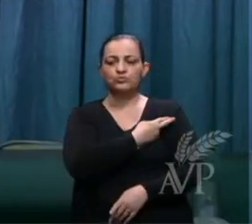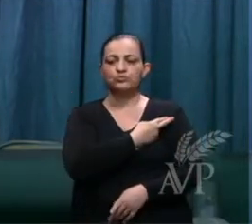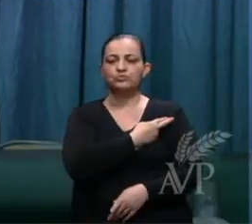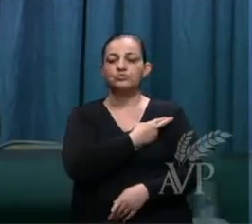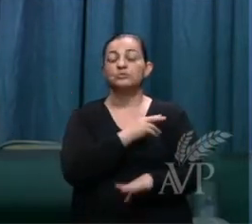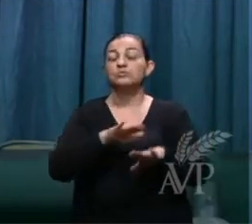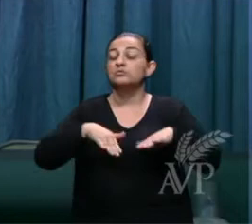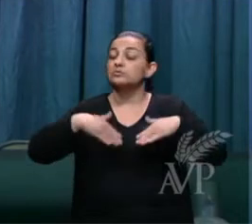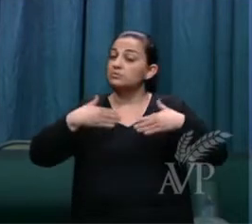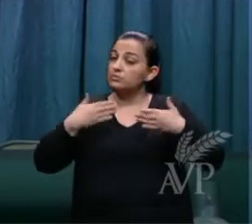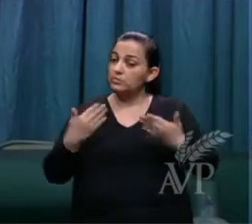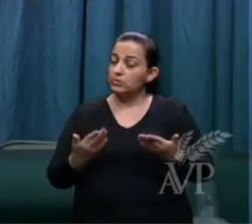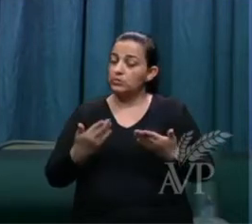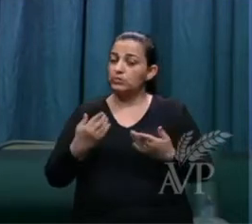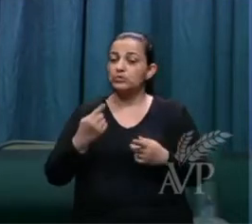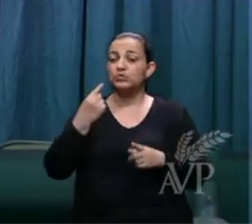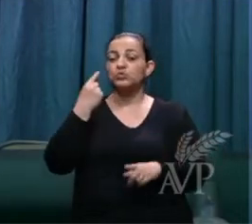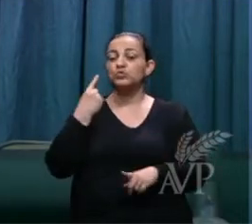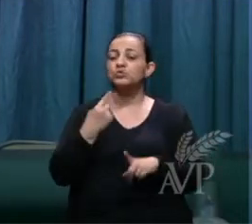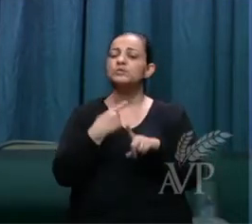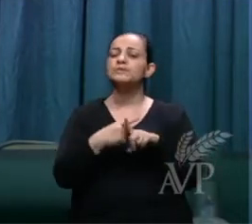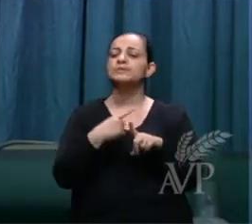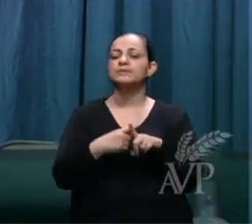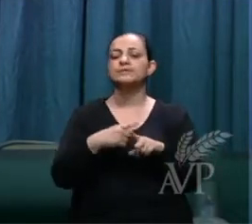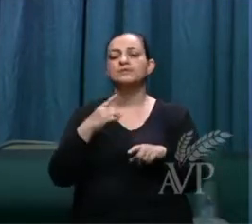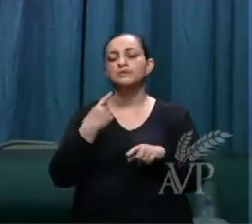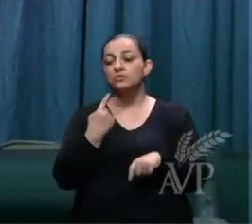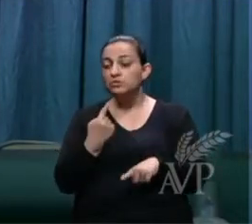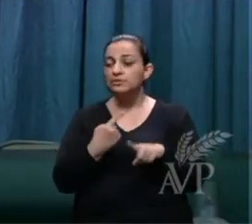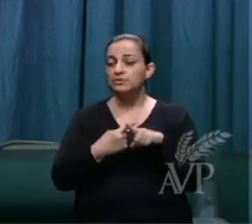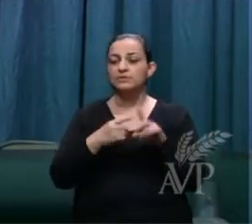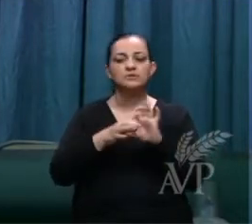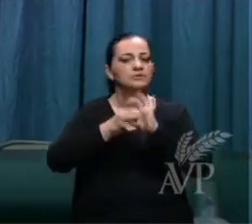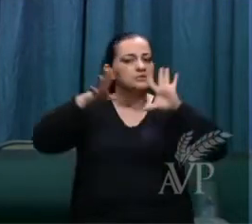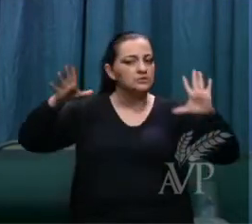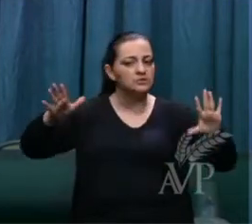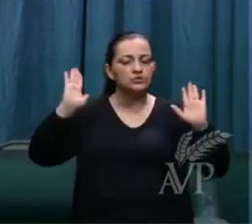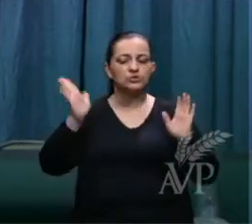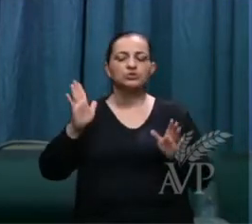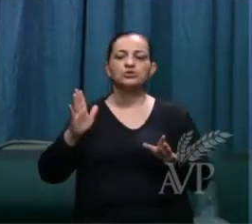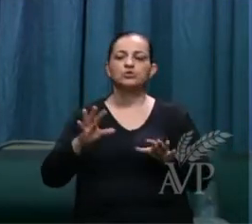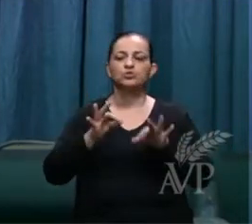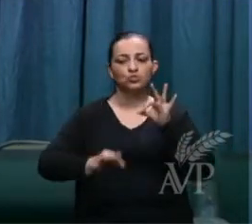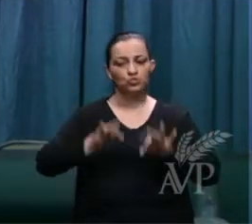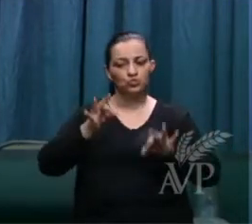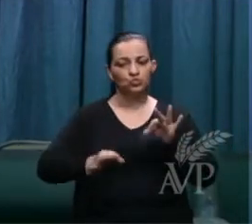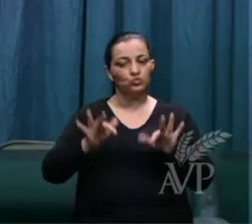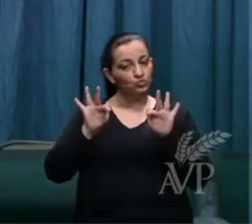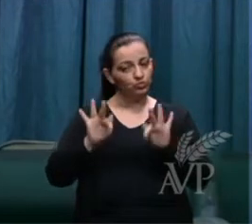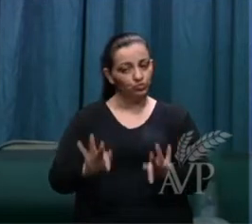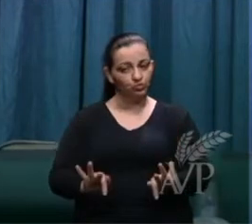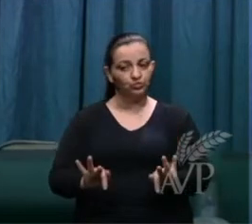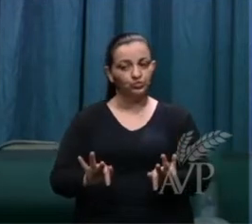Então, uma vez em Cristo, estamos livres do juízo final.